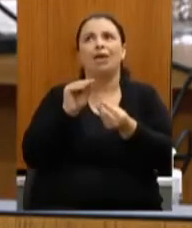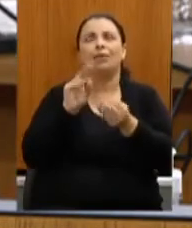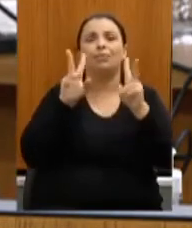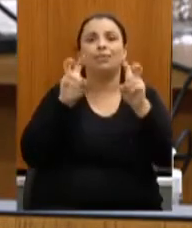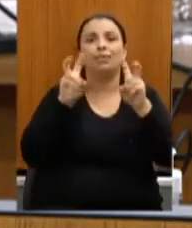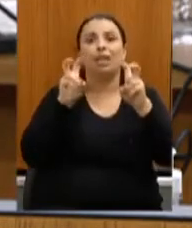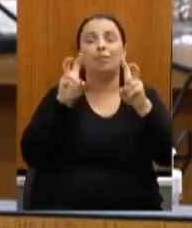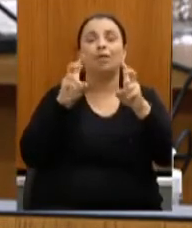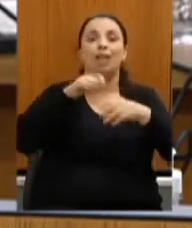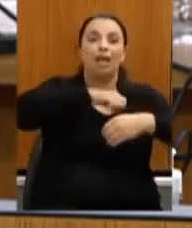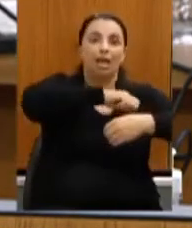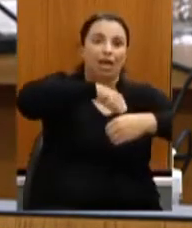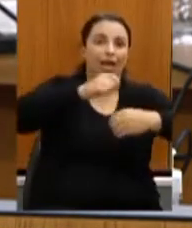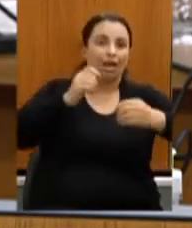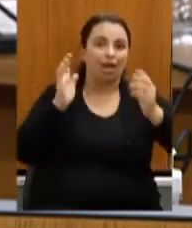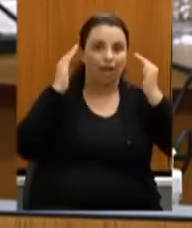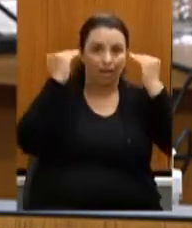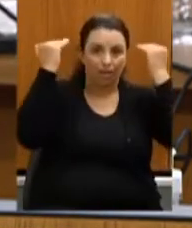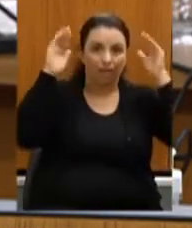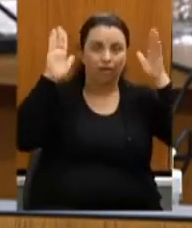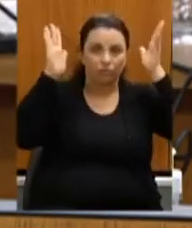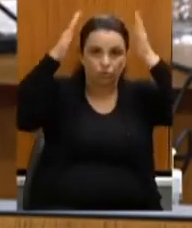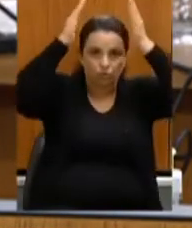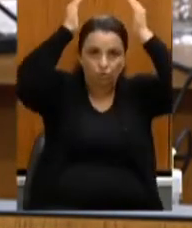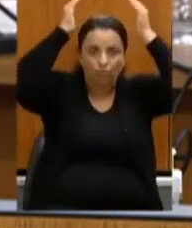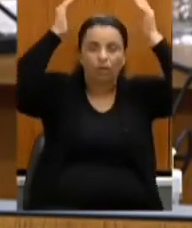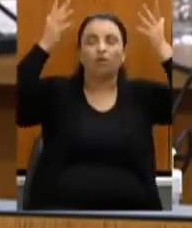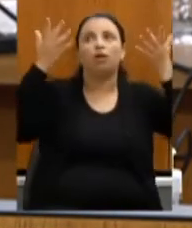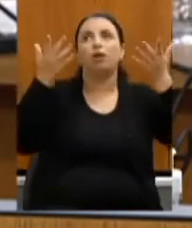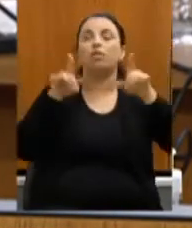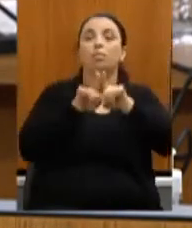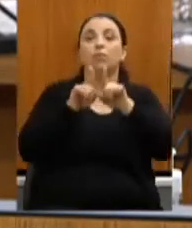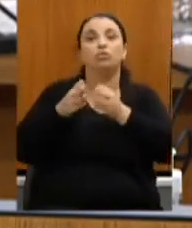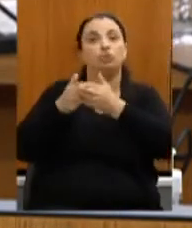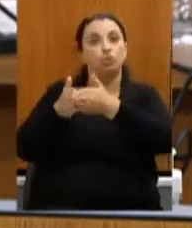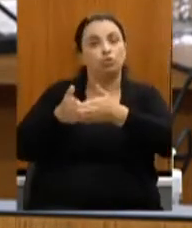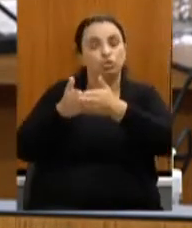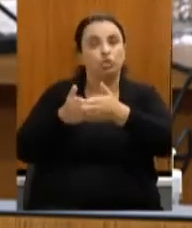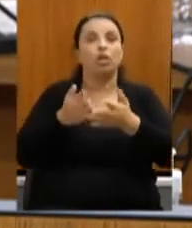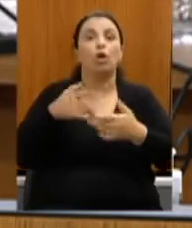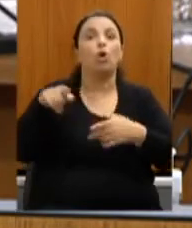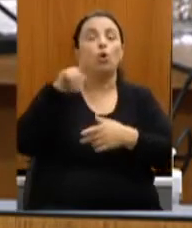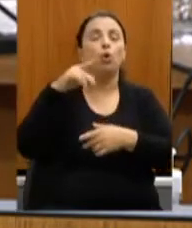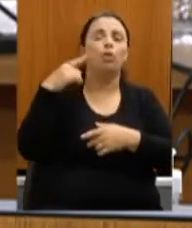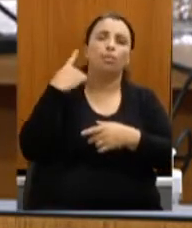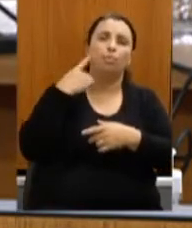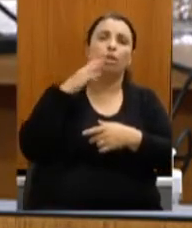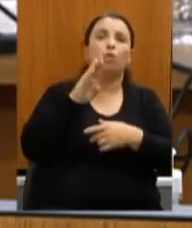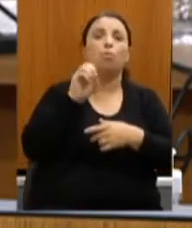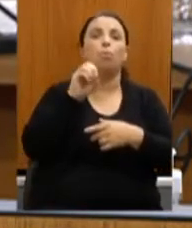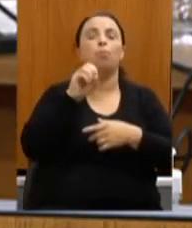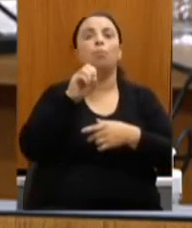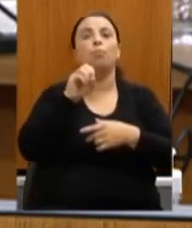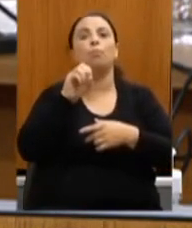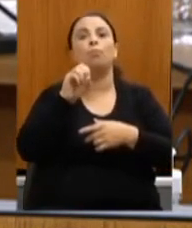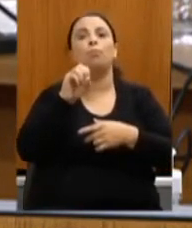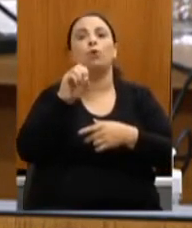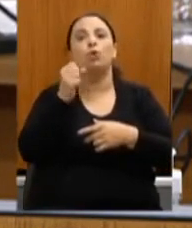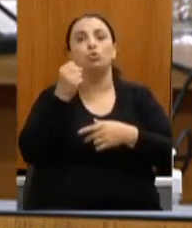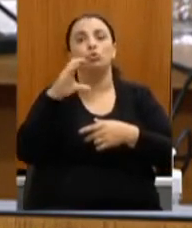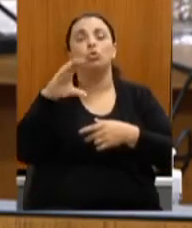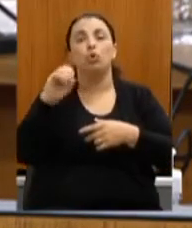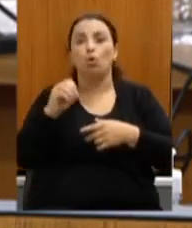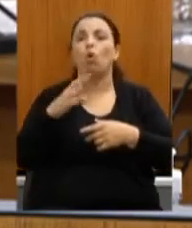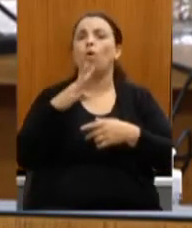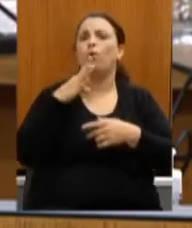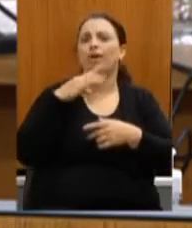jequitinhonha também deputado Boço conhece o nosso queijo o melhor que tem nós temos